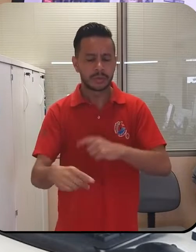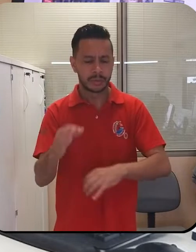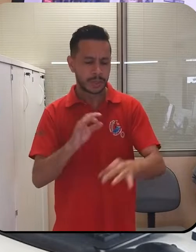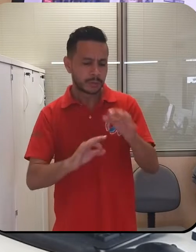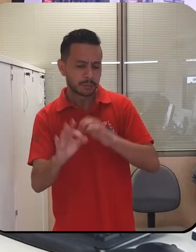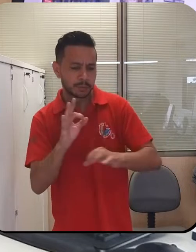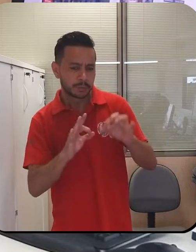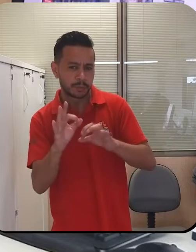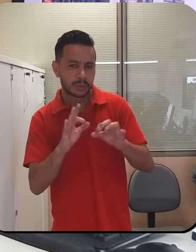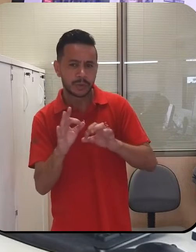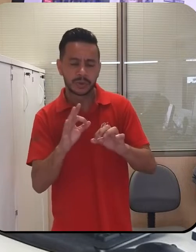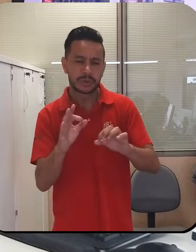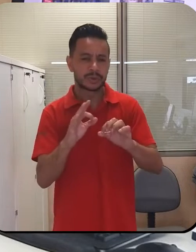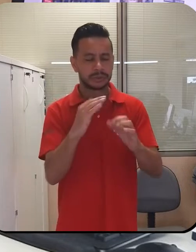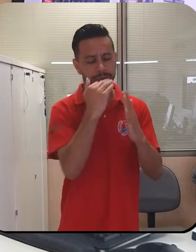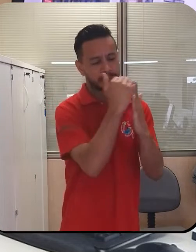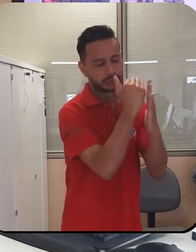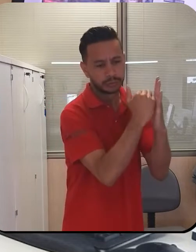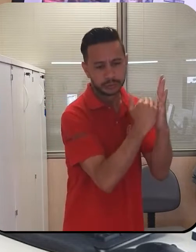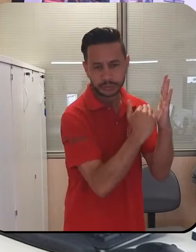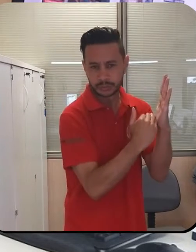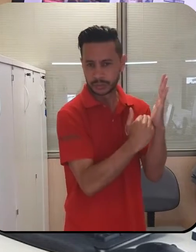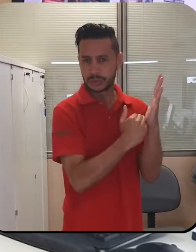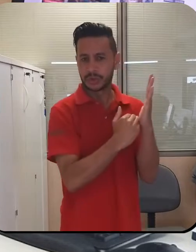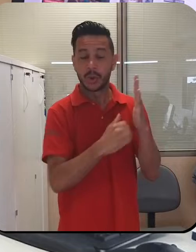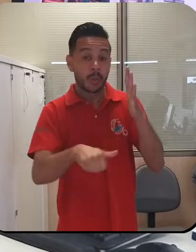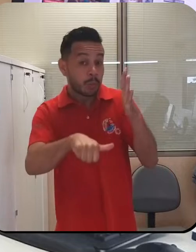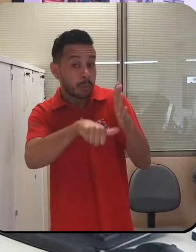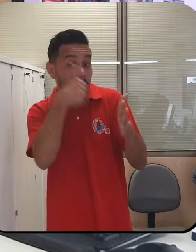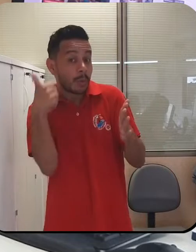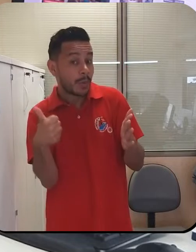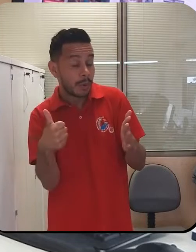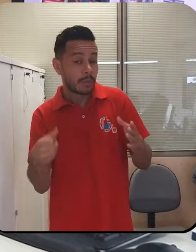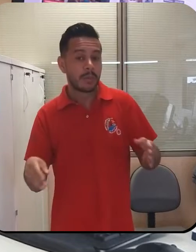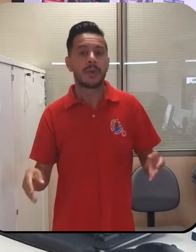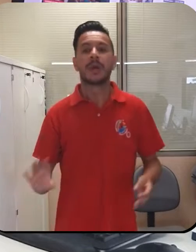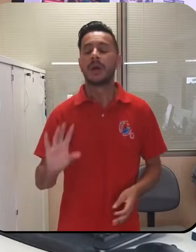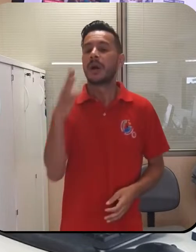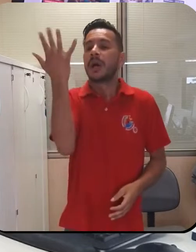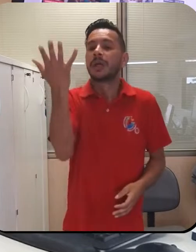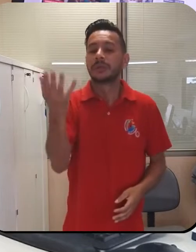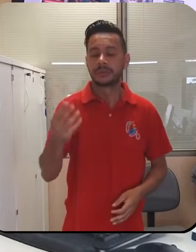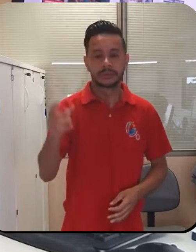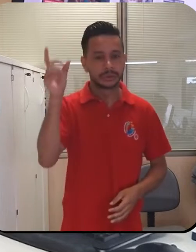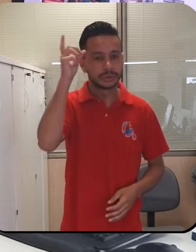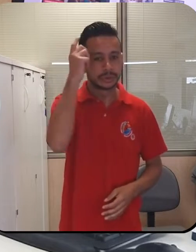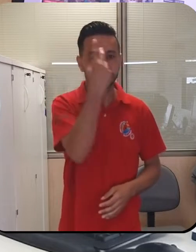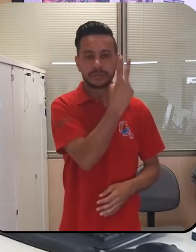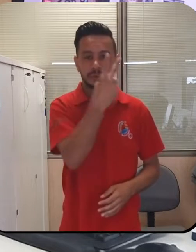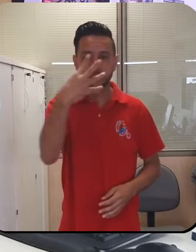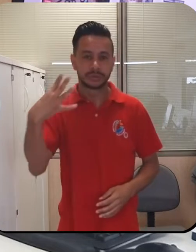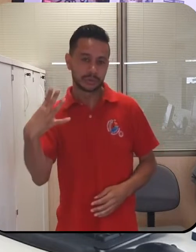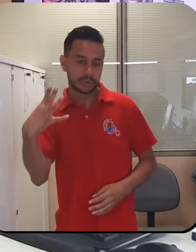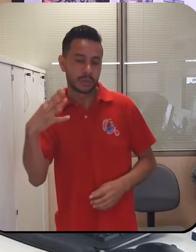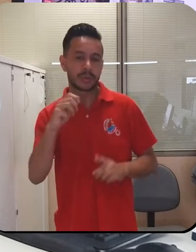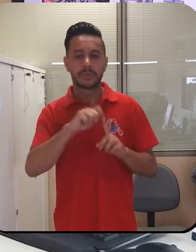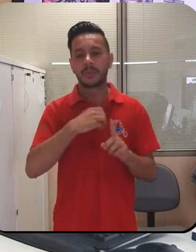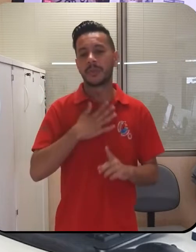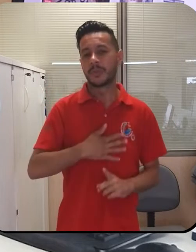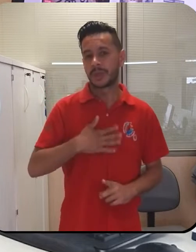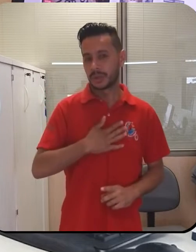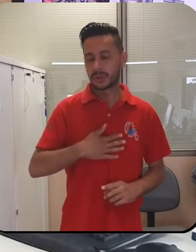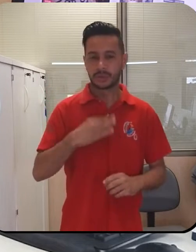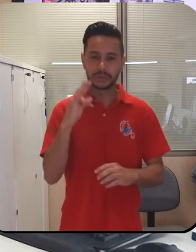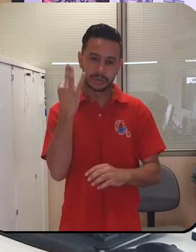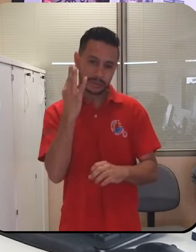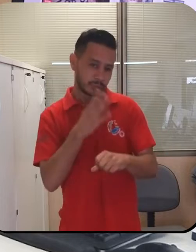construção de pauta. Os primeiros acontecem no dia 24 de agosto, na subsede de Itabom da Serra e na sede em Osasco.